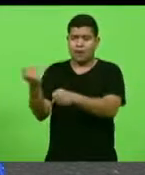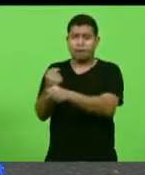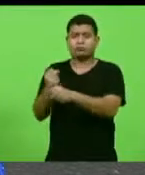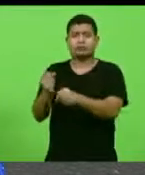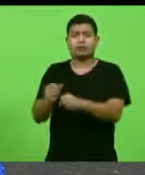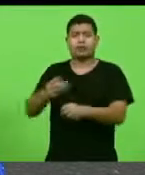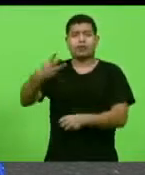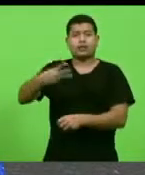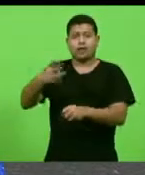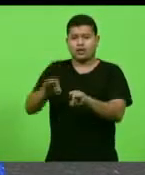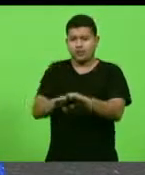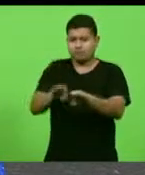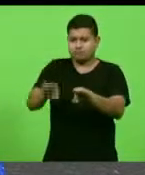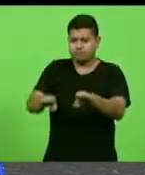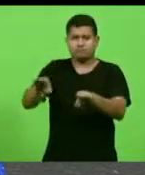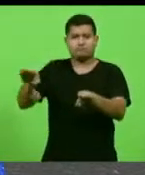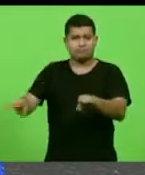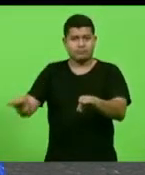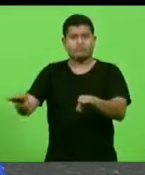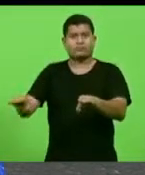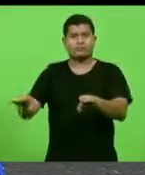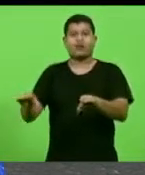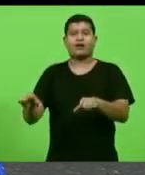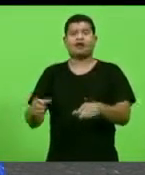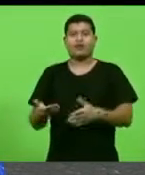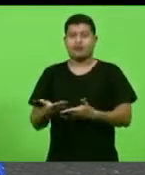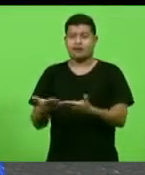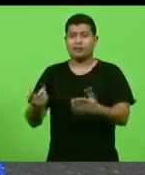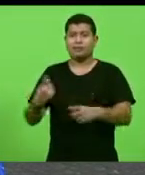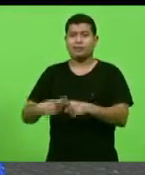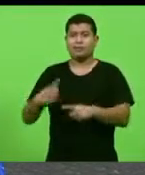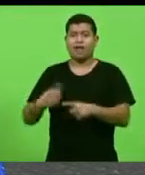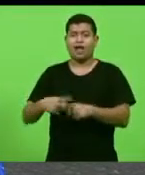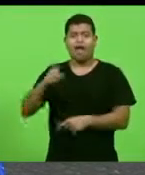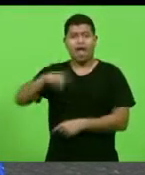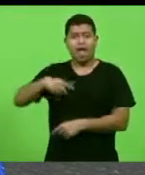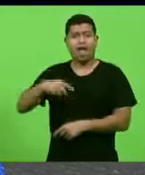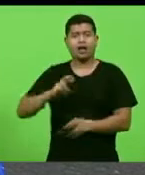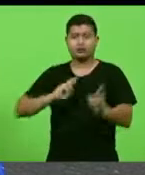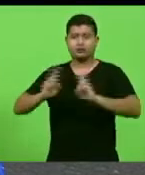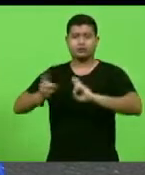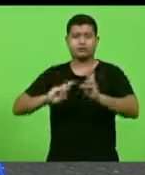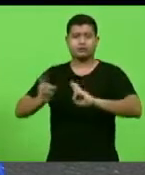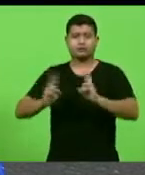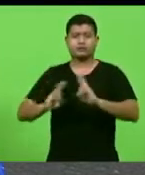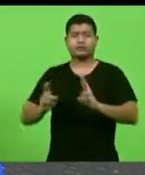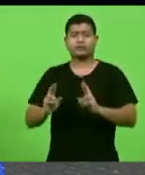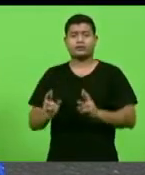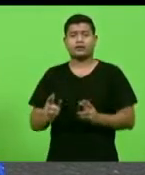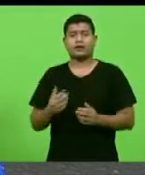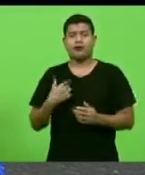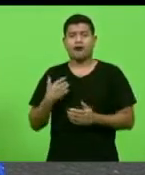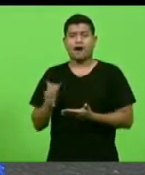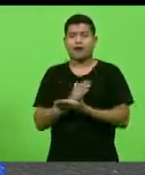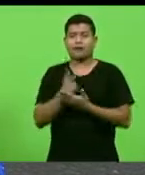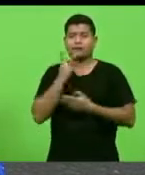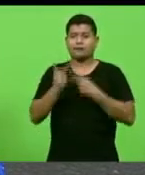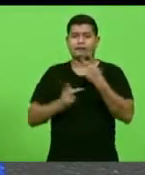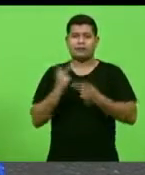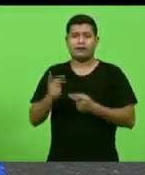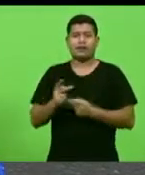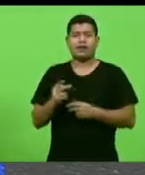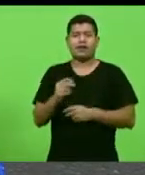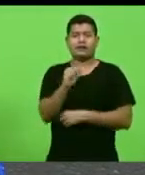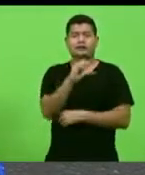outros trechos, porque esta é a rodovia, embora se fale muito da 470,